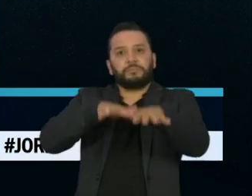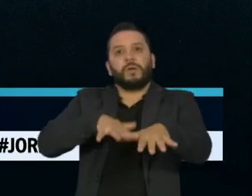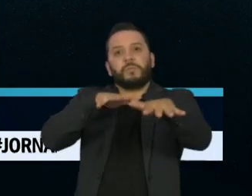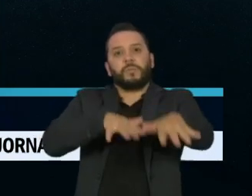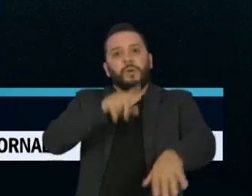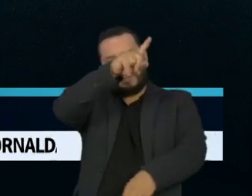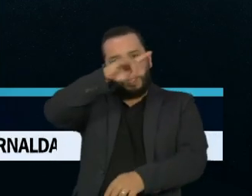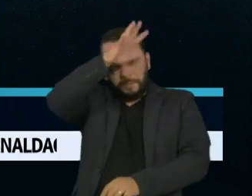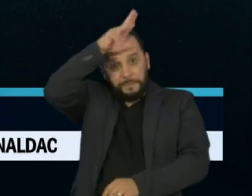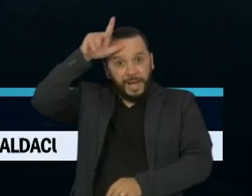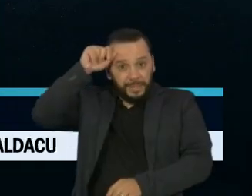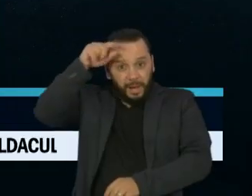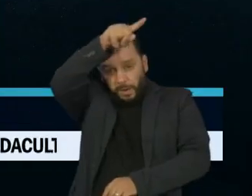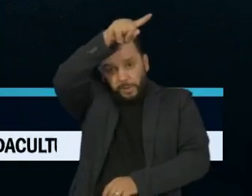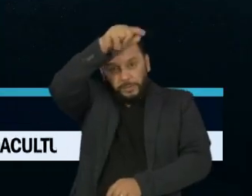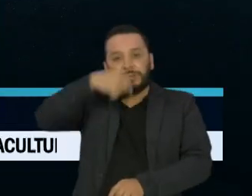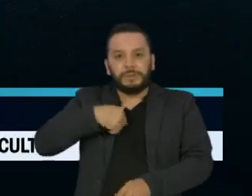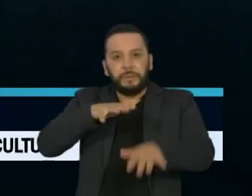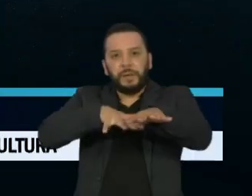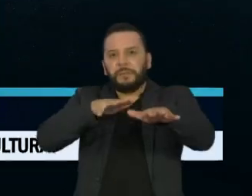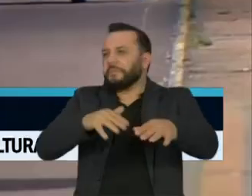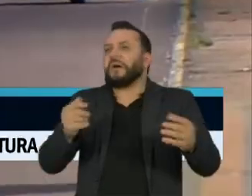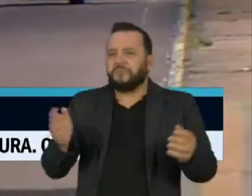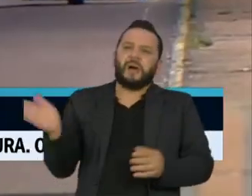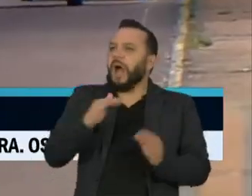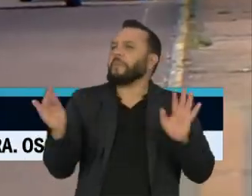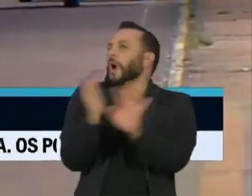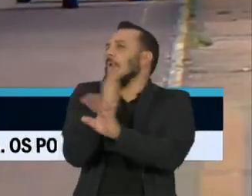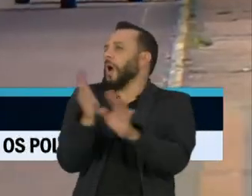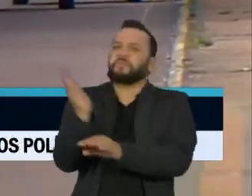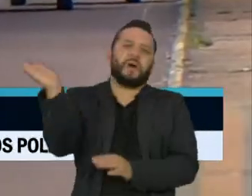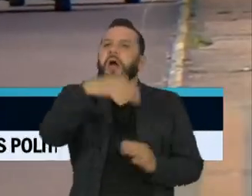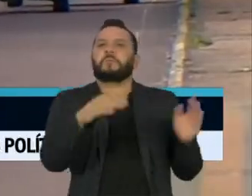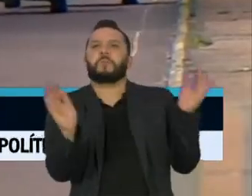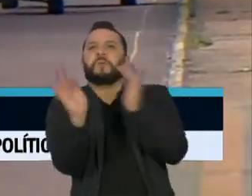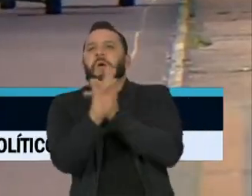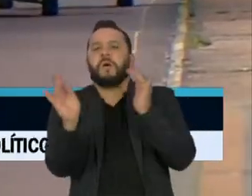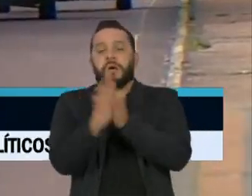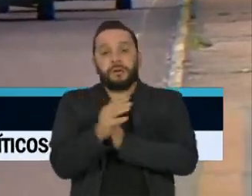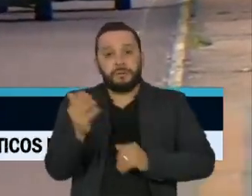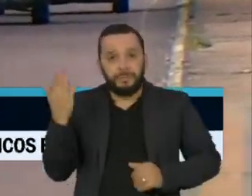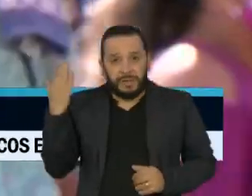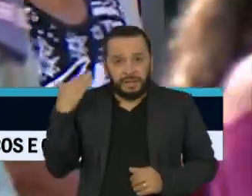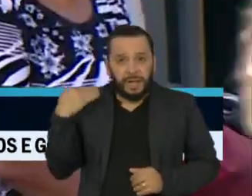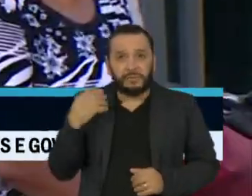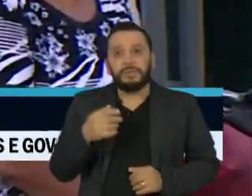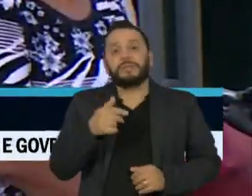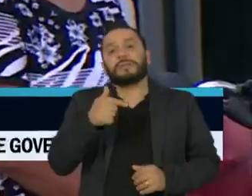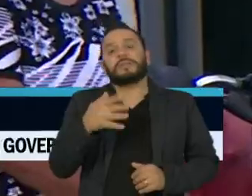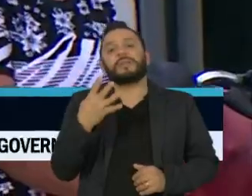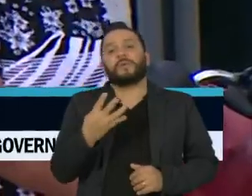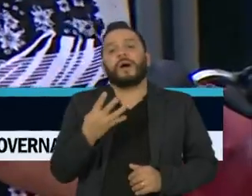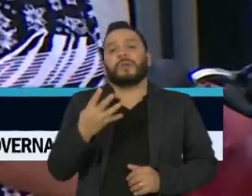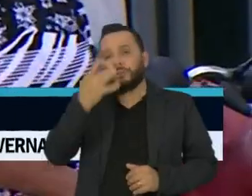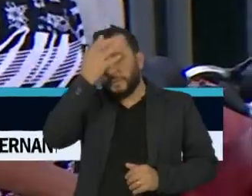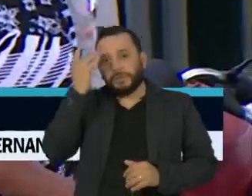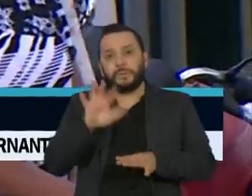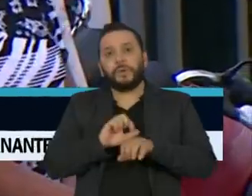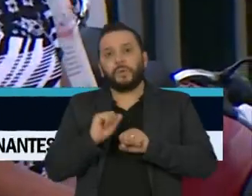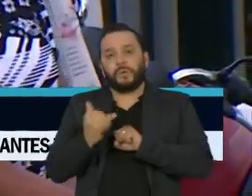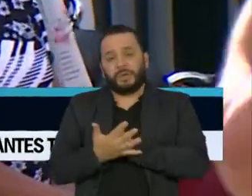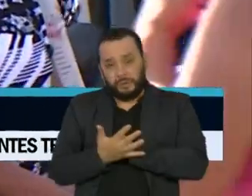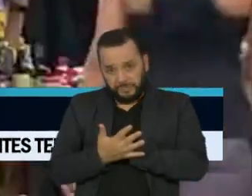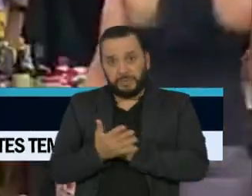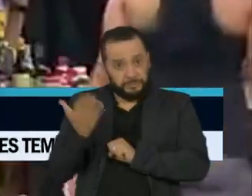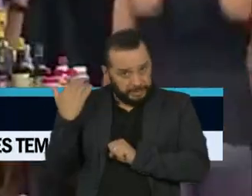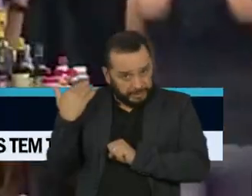Manaus pediu o fim do distanciamento social. Naquele momento, a cidade tinha apenas 74 casos do novo coronavírus